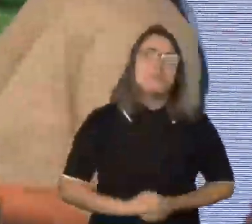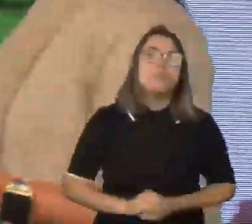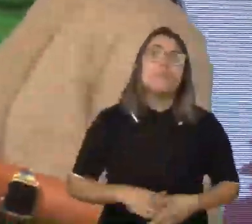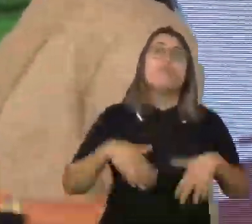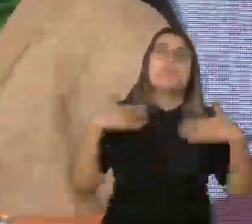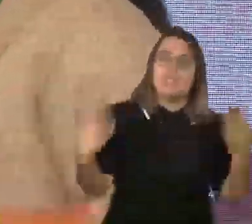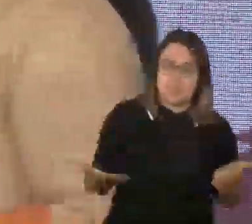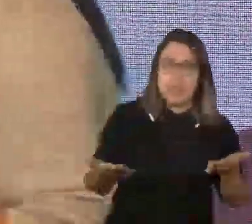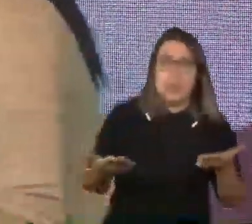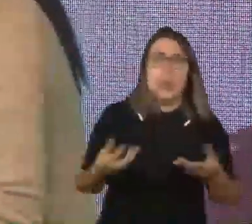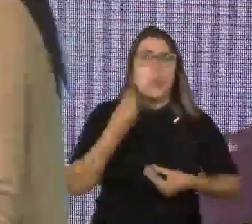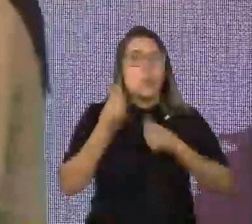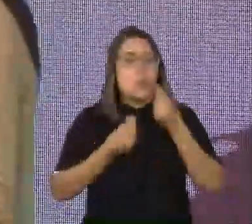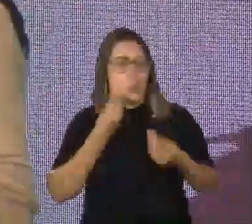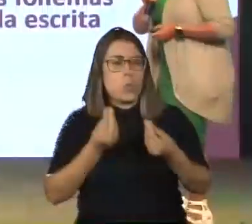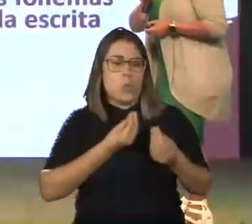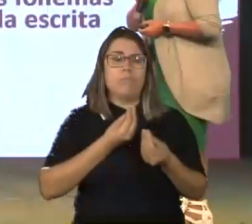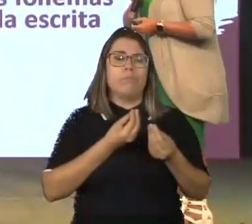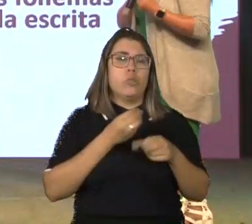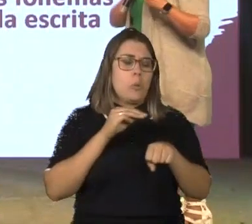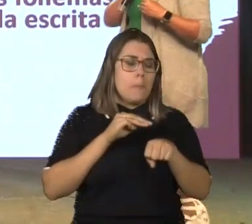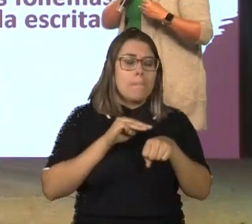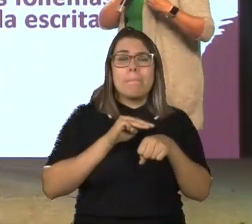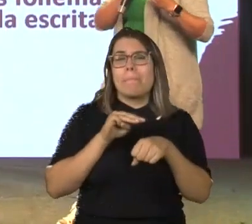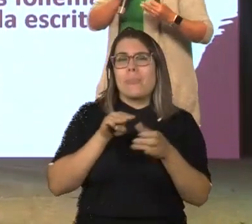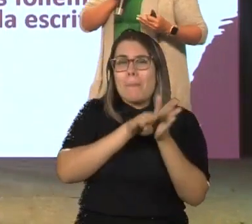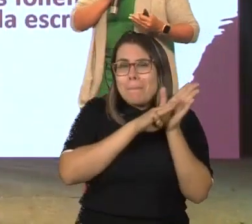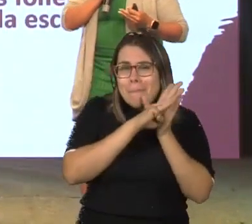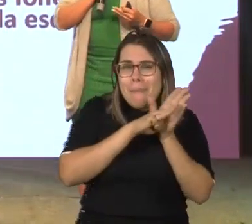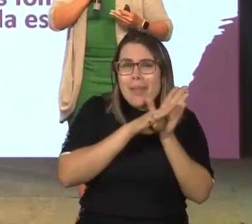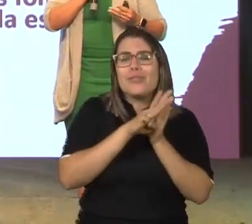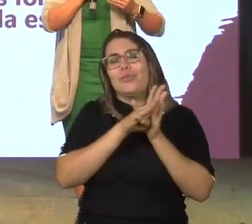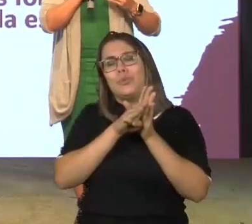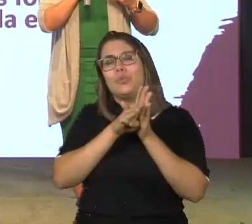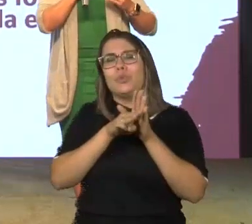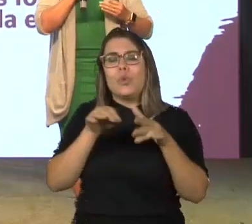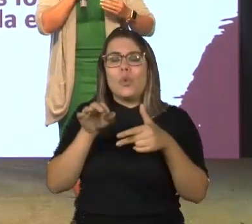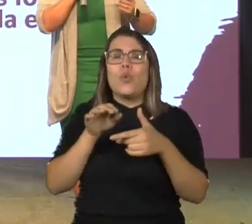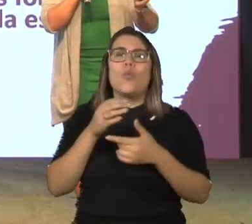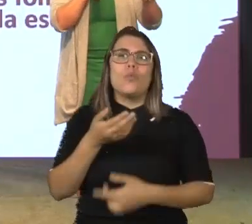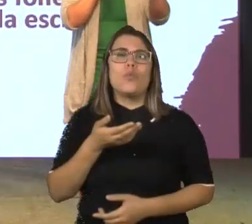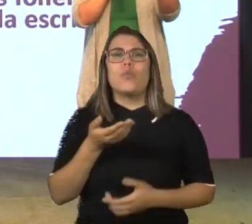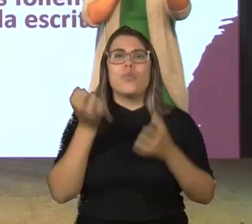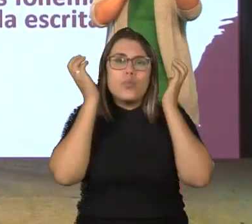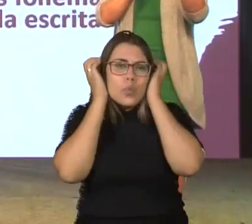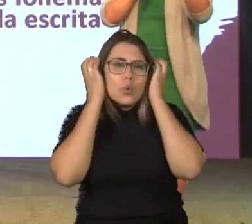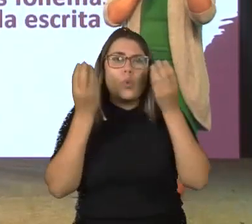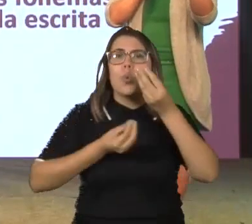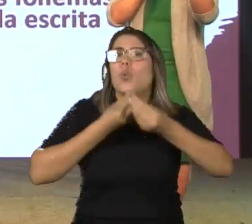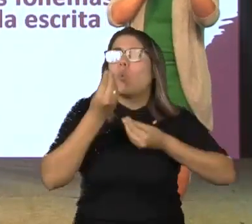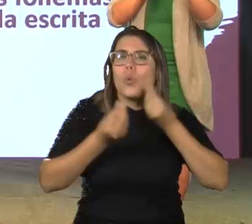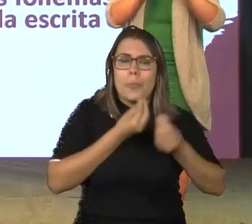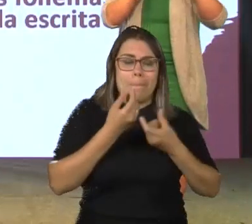o método fônico, nos estudos, pela rota lexical e pela rota fonológica, entendemos que, partir da unidade